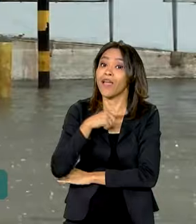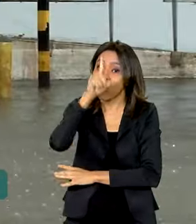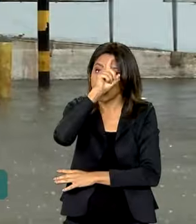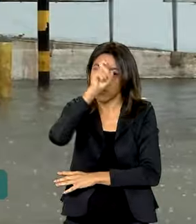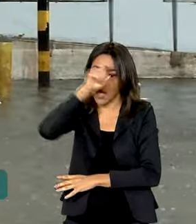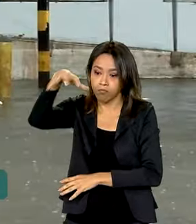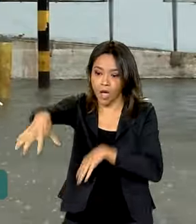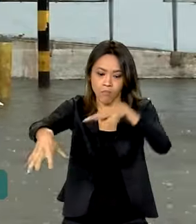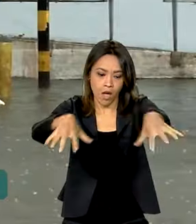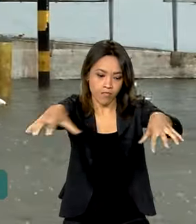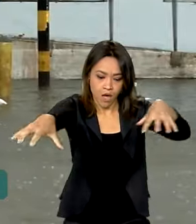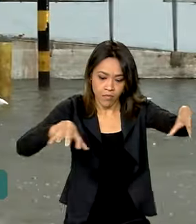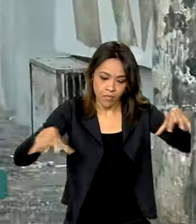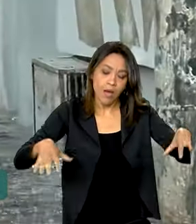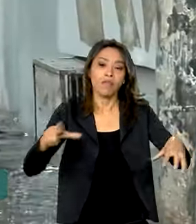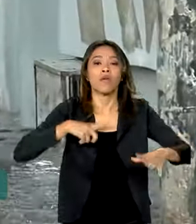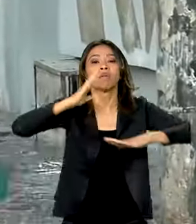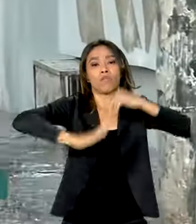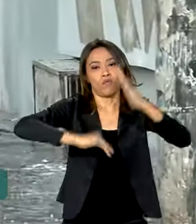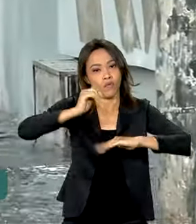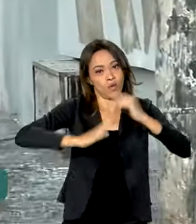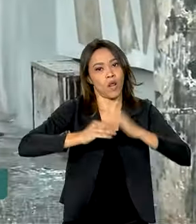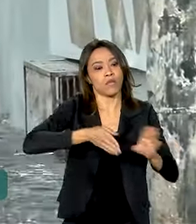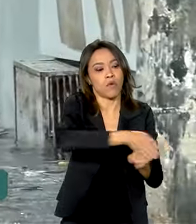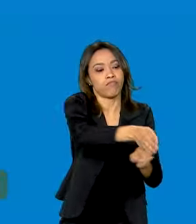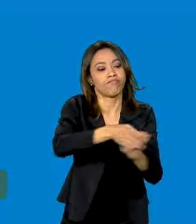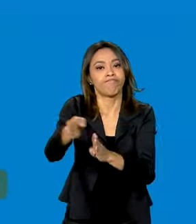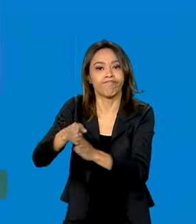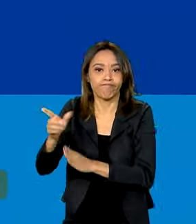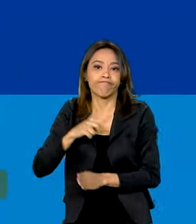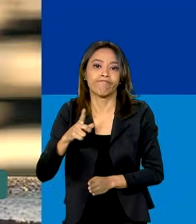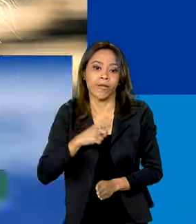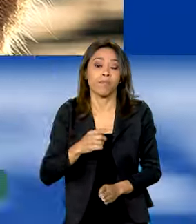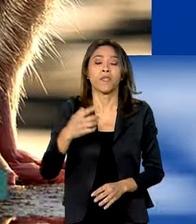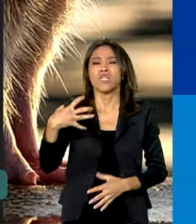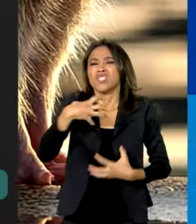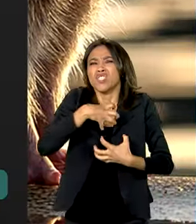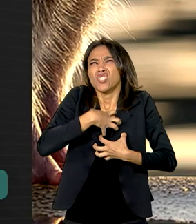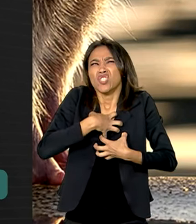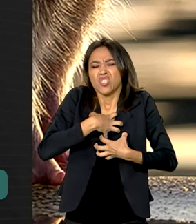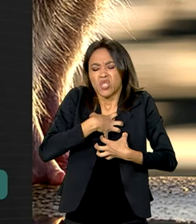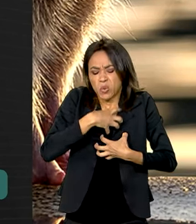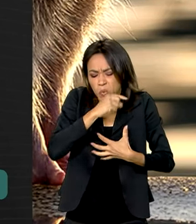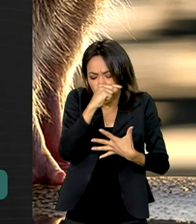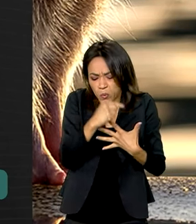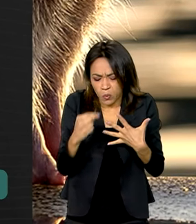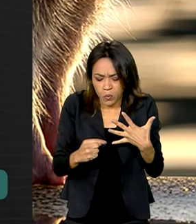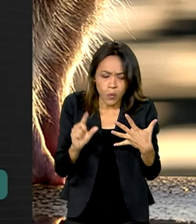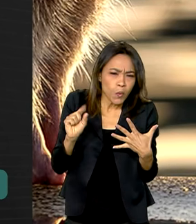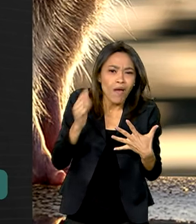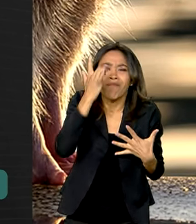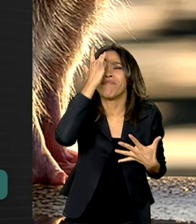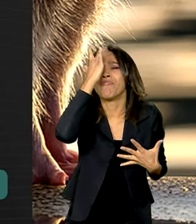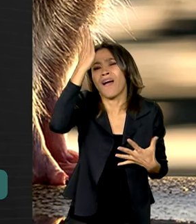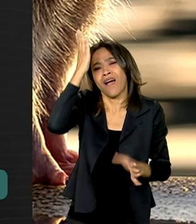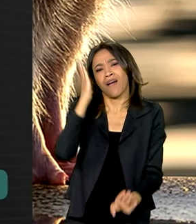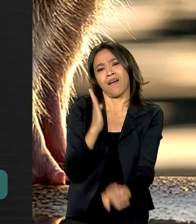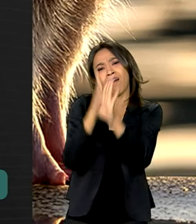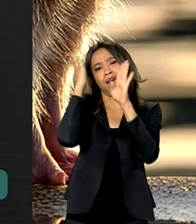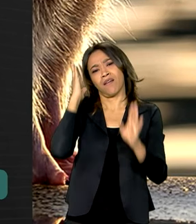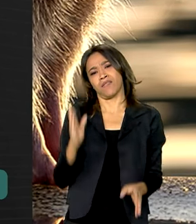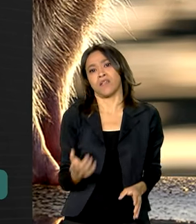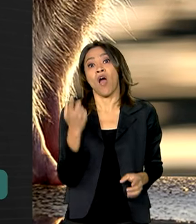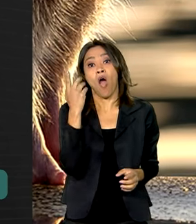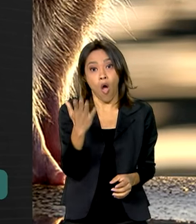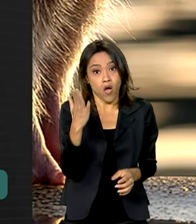também equipes disponíveis nos abrigos. Os sintomas da leptospirose são fáceis de identificar.